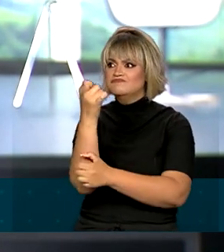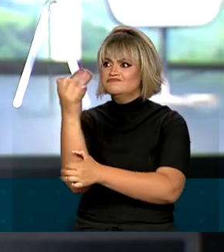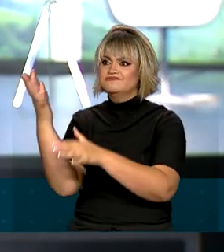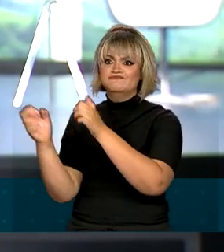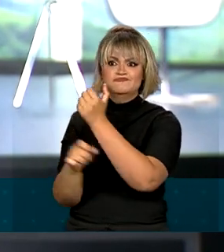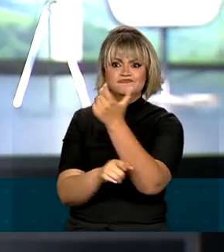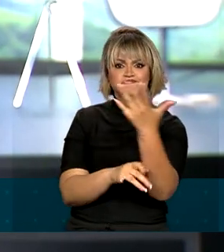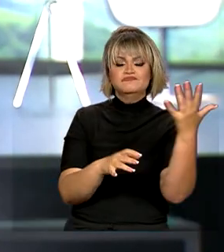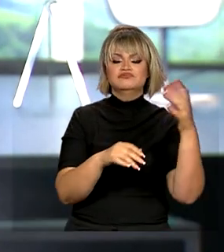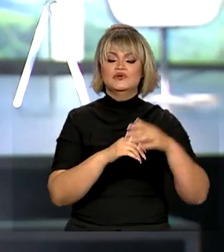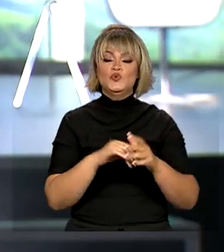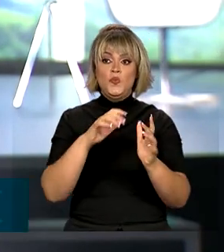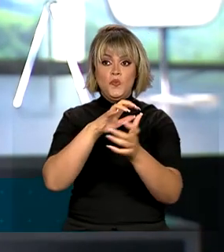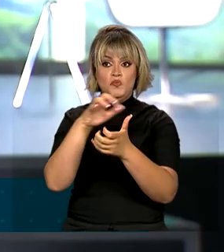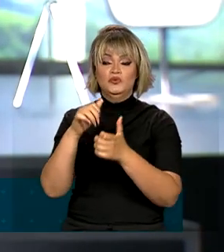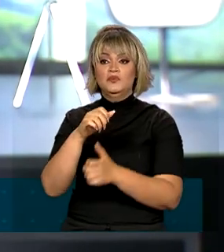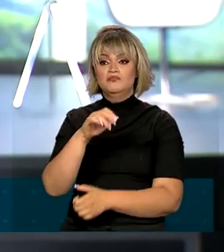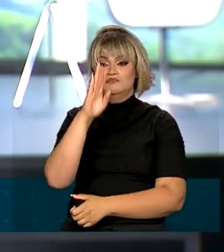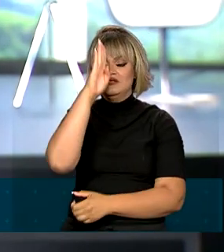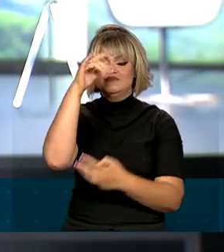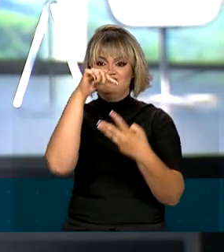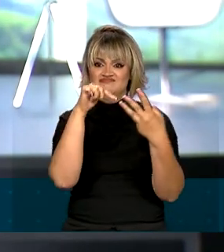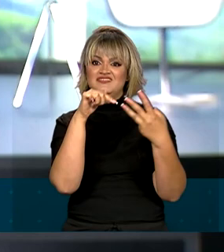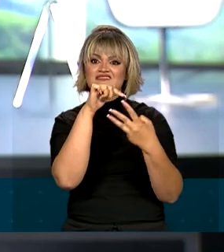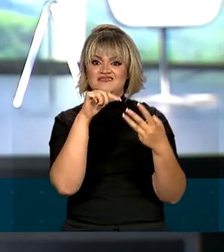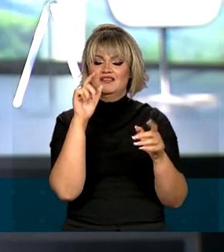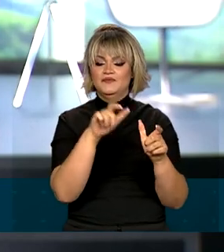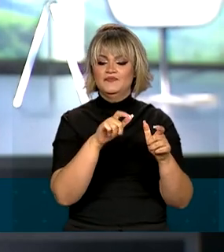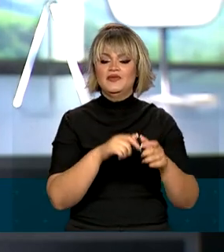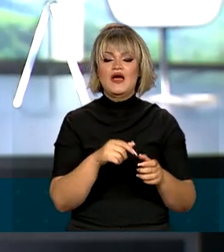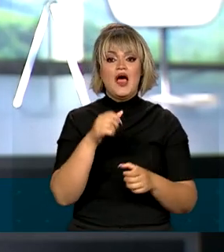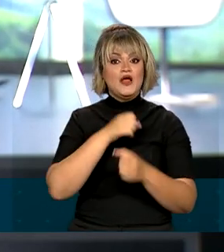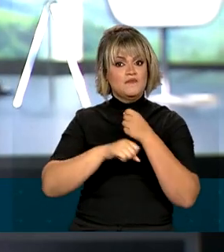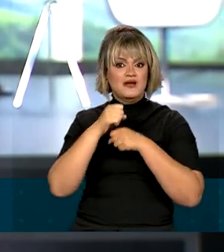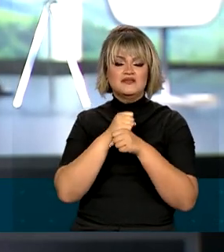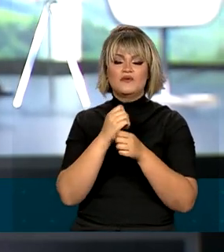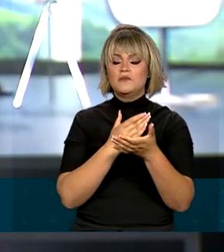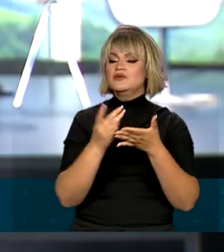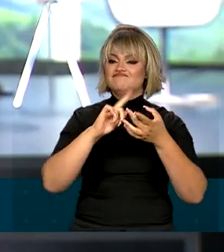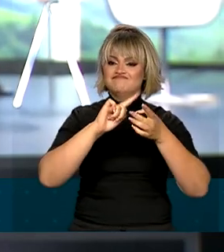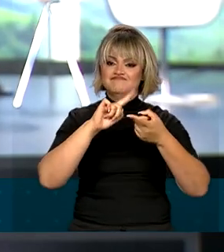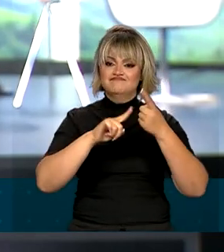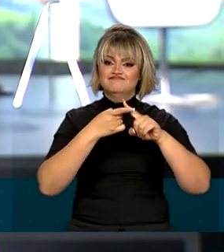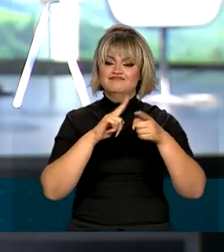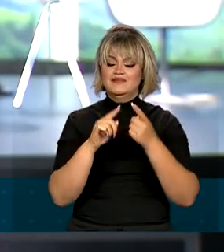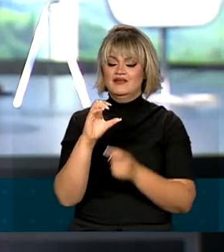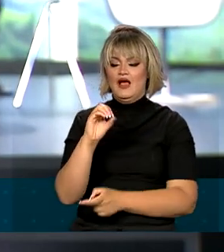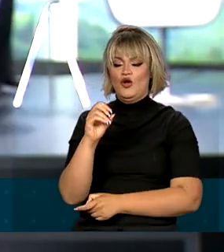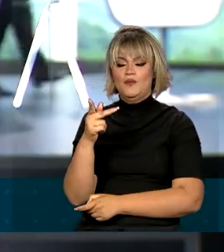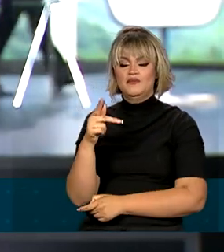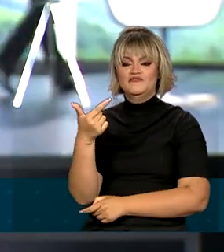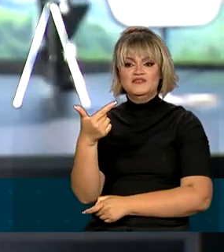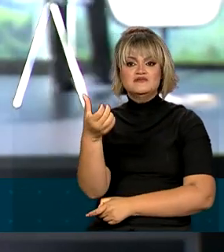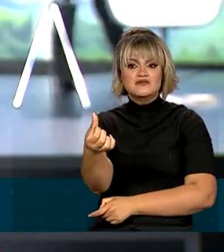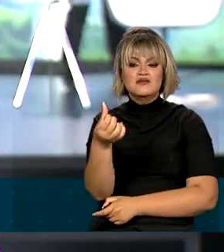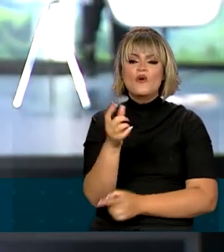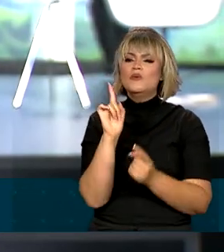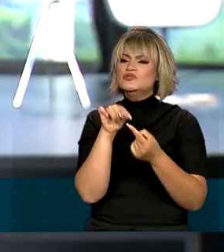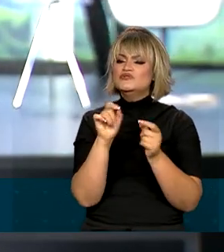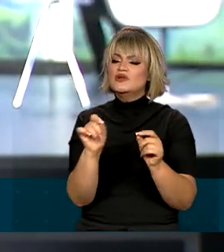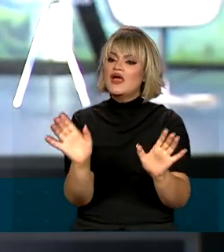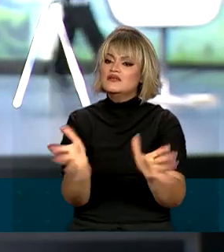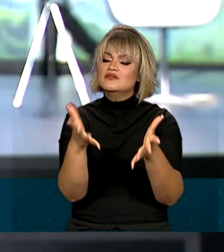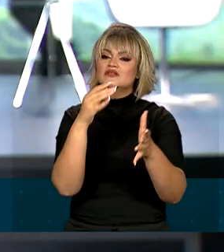floresta nativa do planeta. E esse acordo, ele começou a ser costurado no ano passado, durante a COP 26. O objetivo é